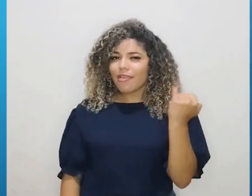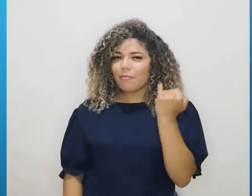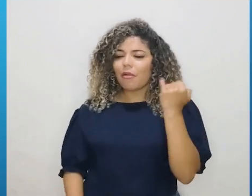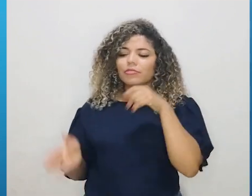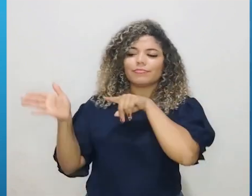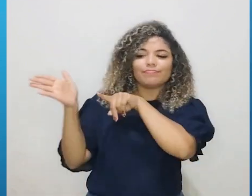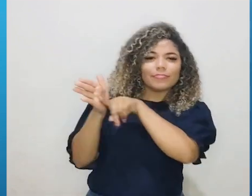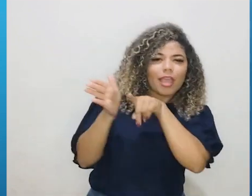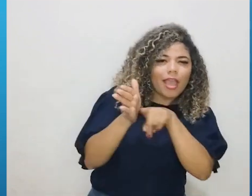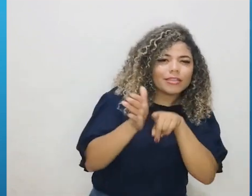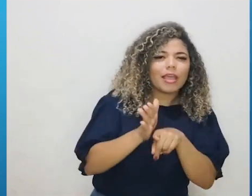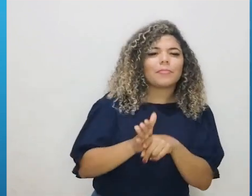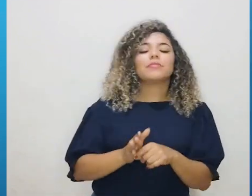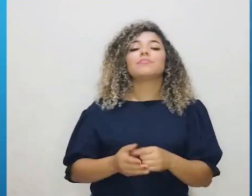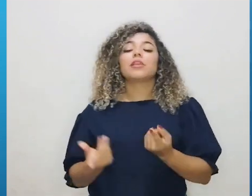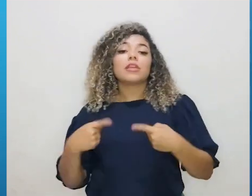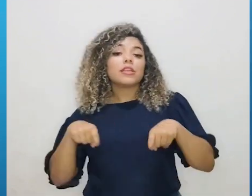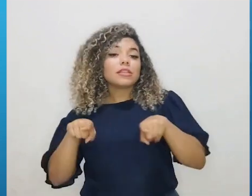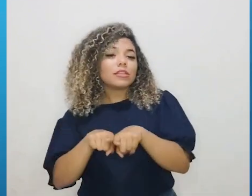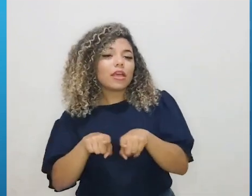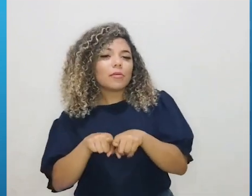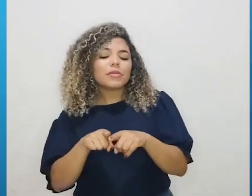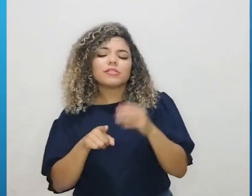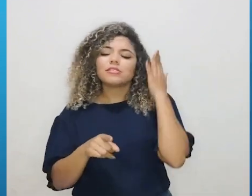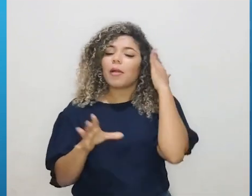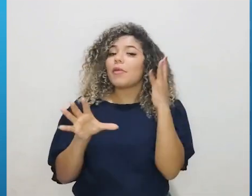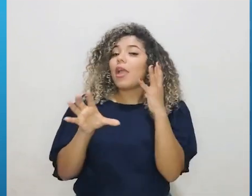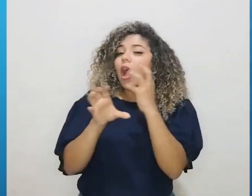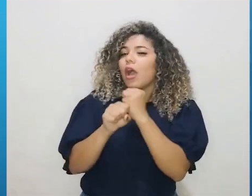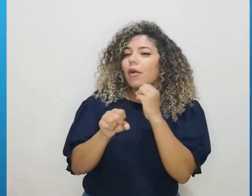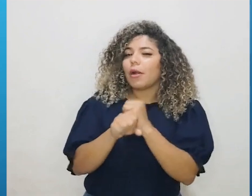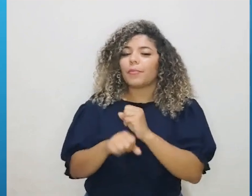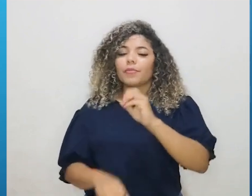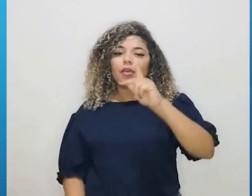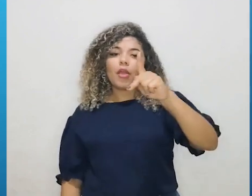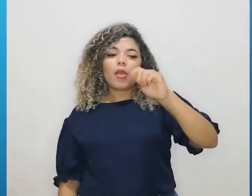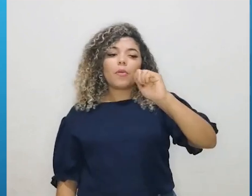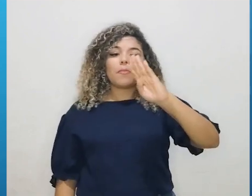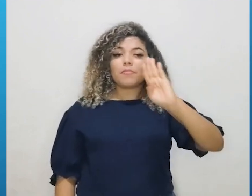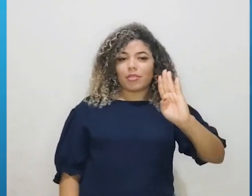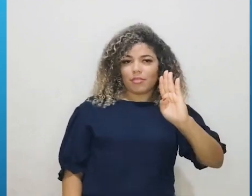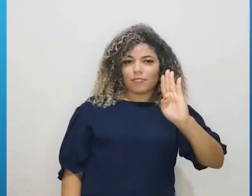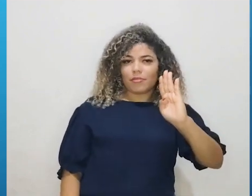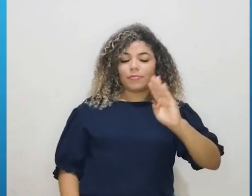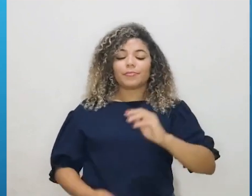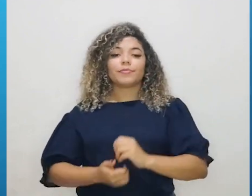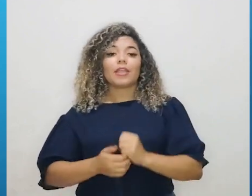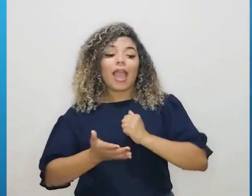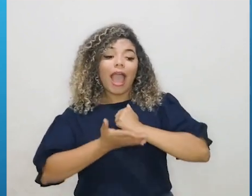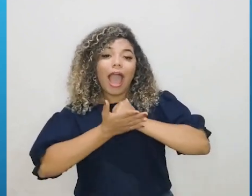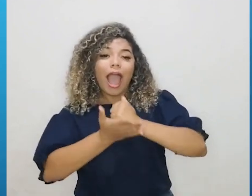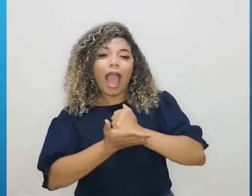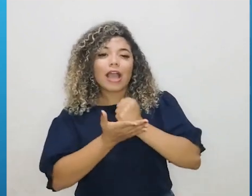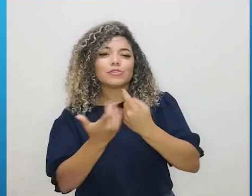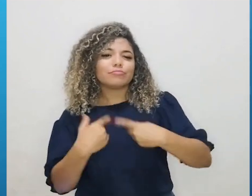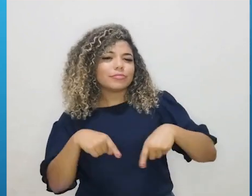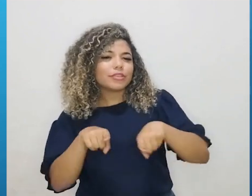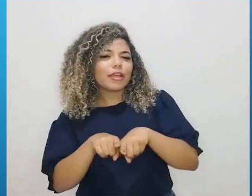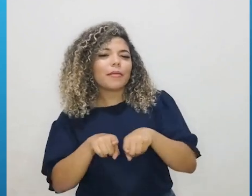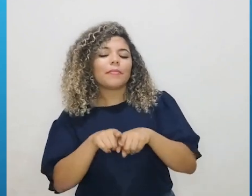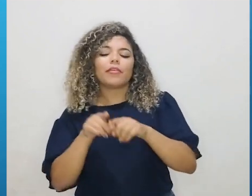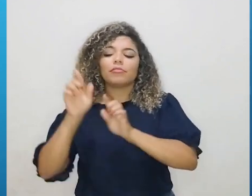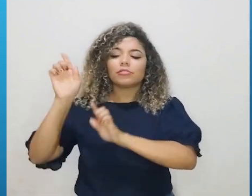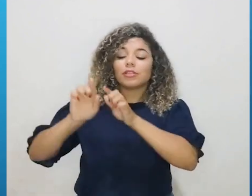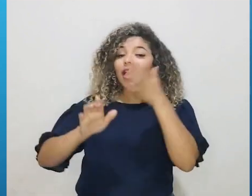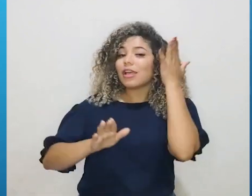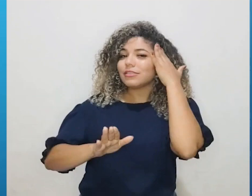censo e serve também para ter aquele cálculo do PIB. O PIB per capita ajuda nessa questão. O censo